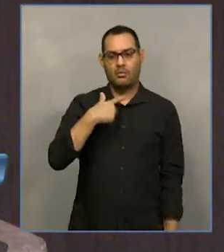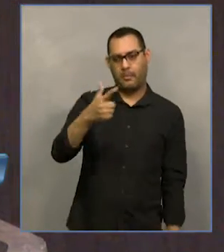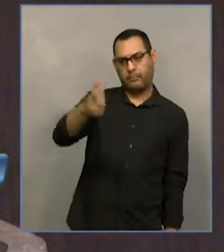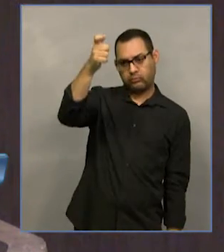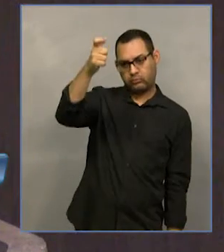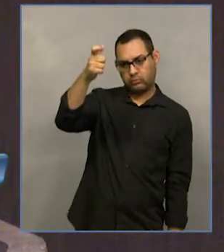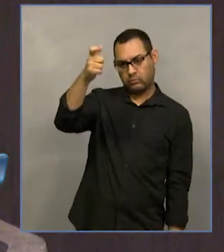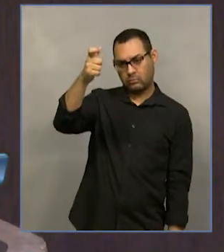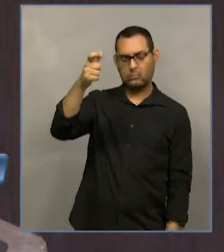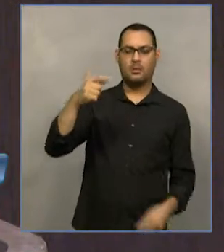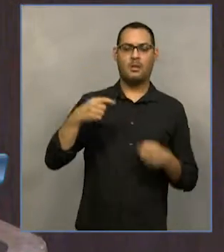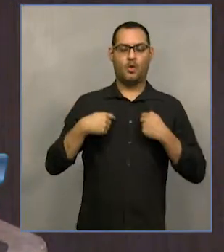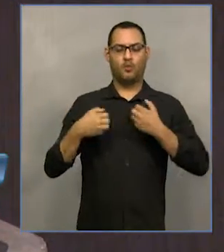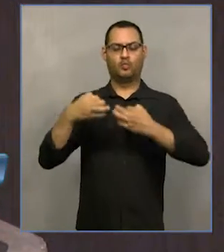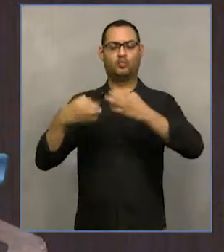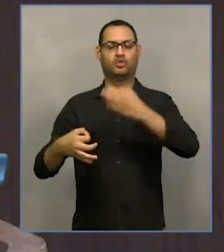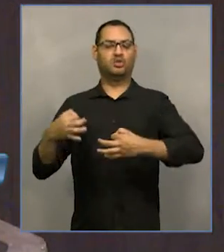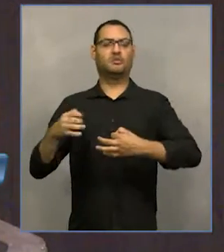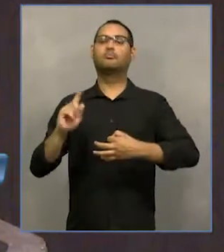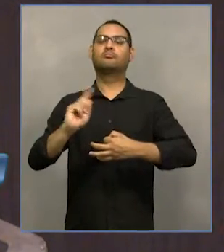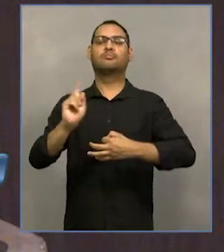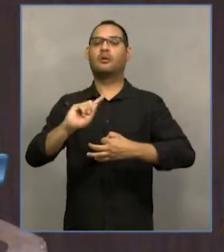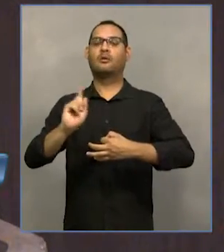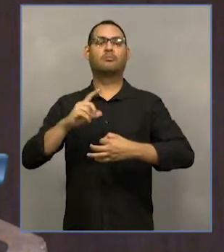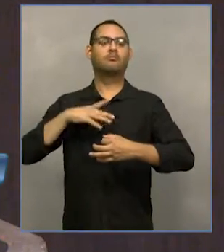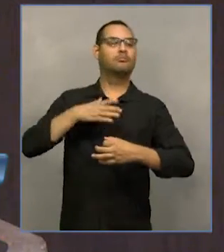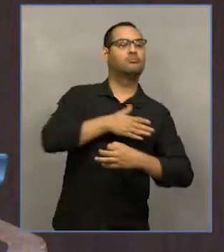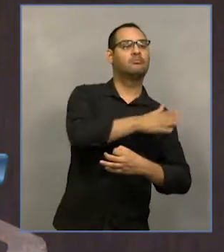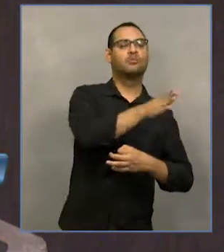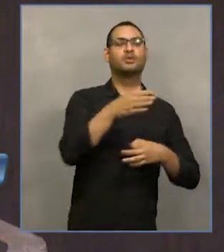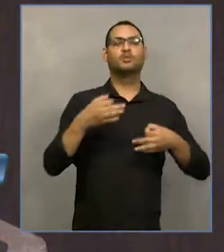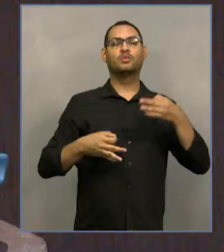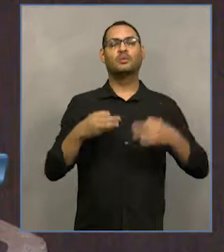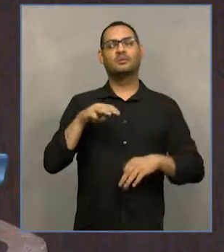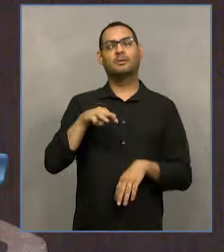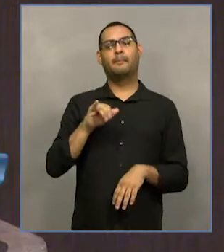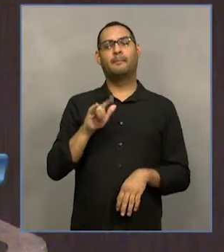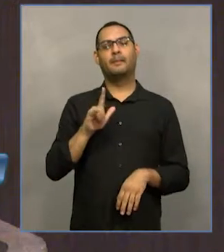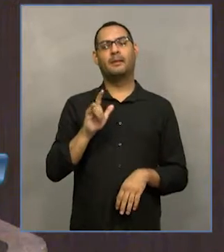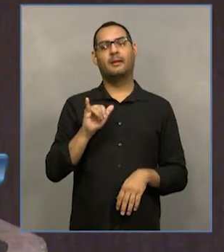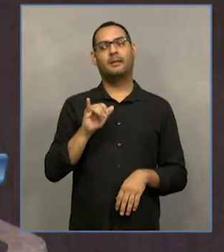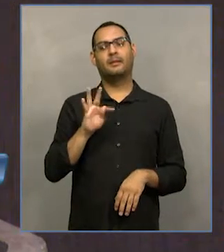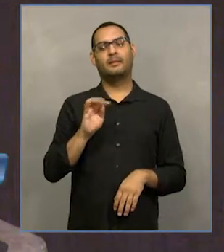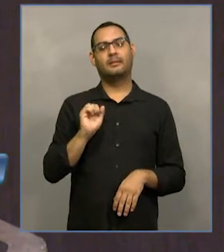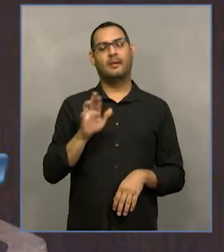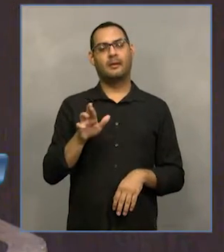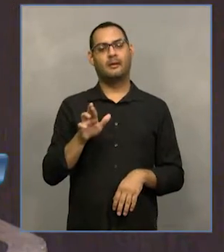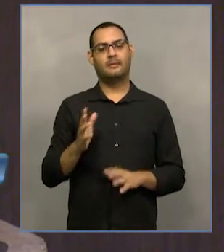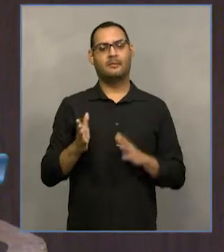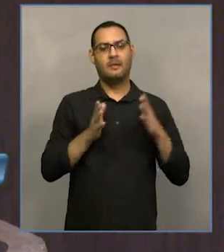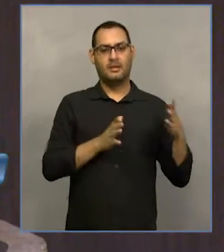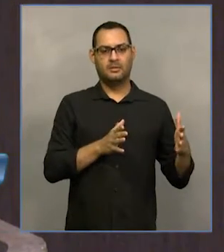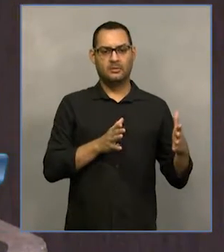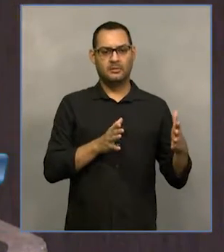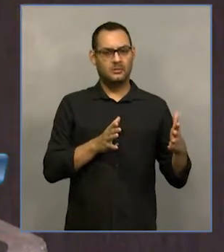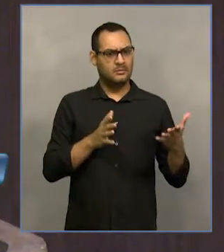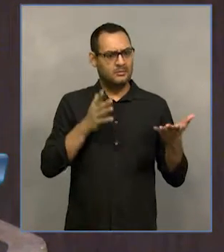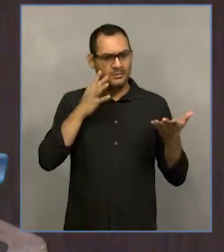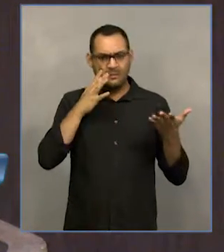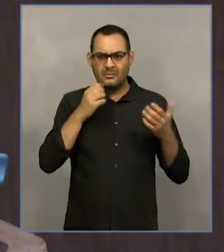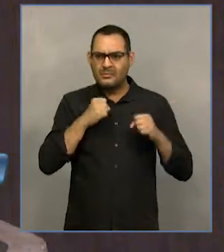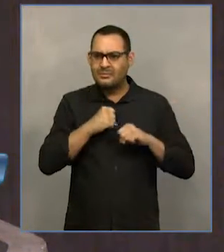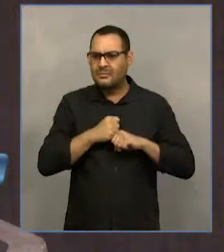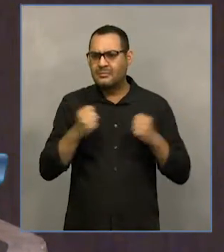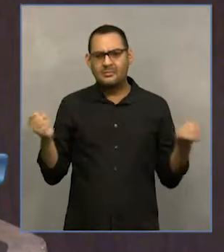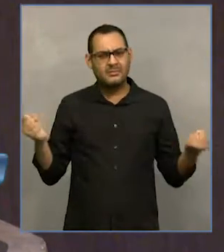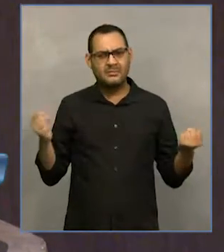julgados pela justiça militar. Isso é um grave equívoco. Todos nós sabemos